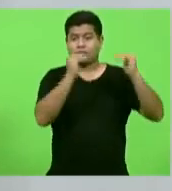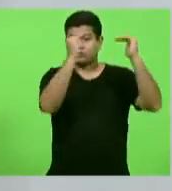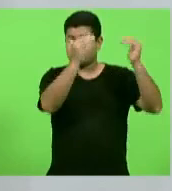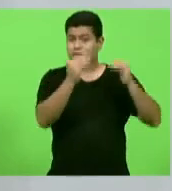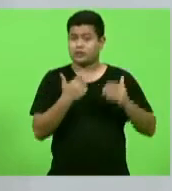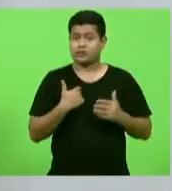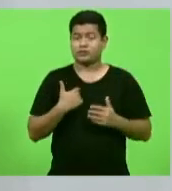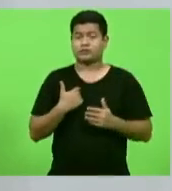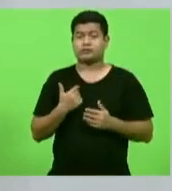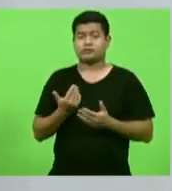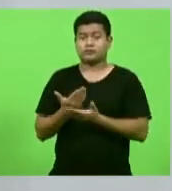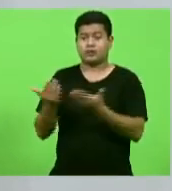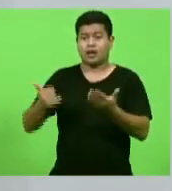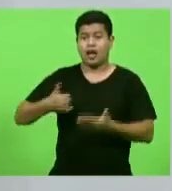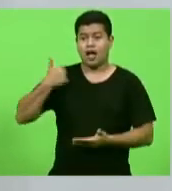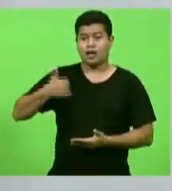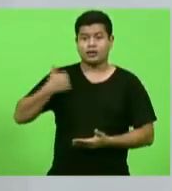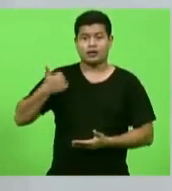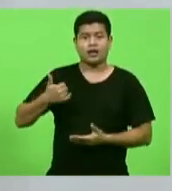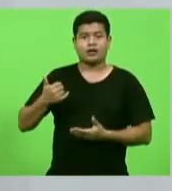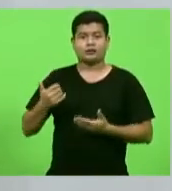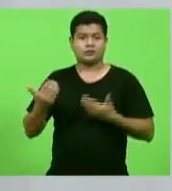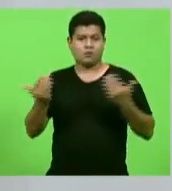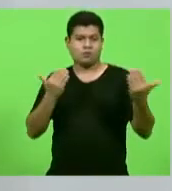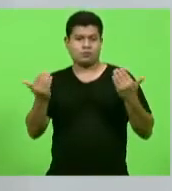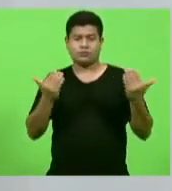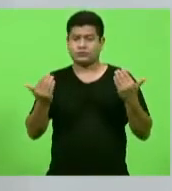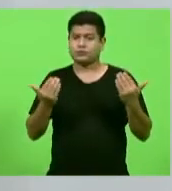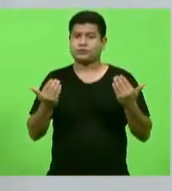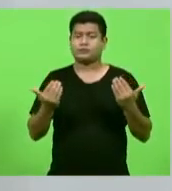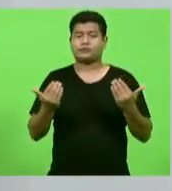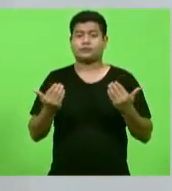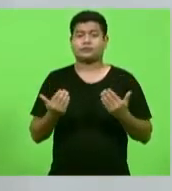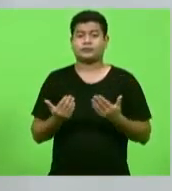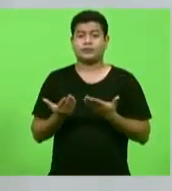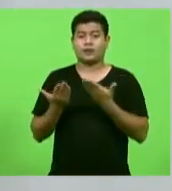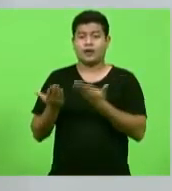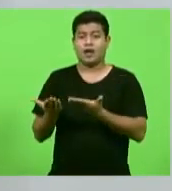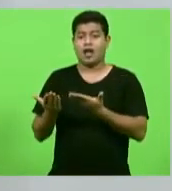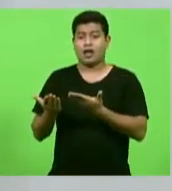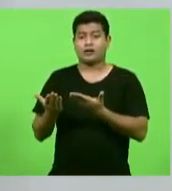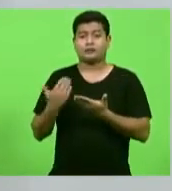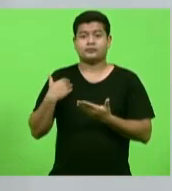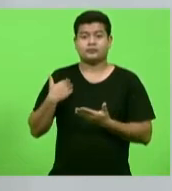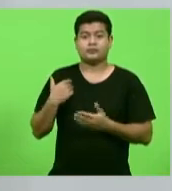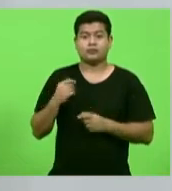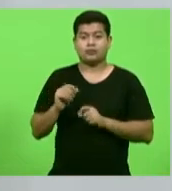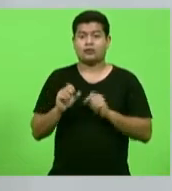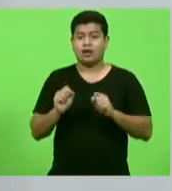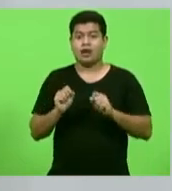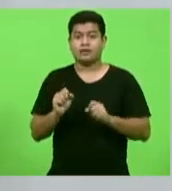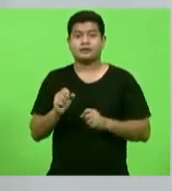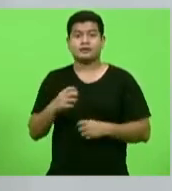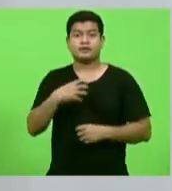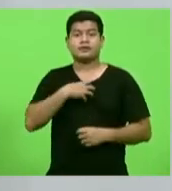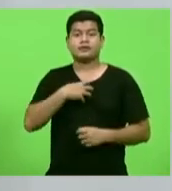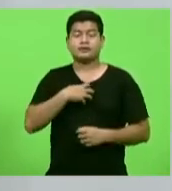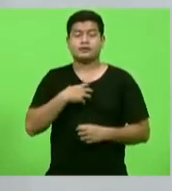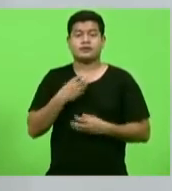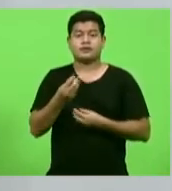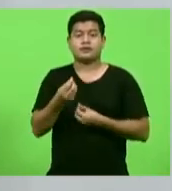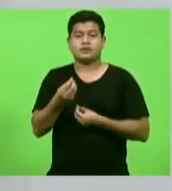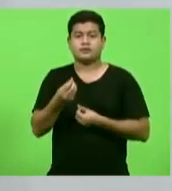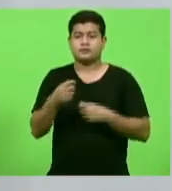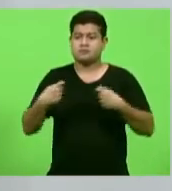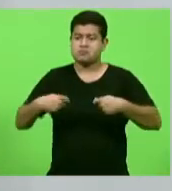a suscetibilidade das pessoas com síndrome de Down à Covid quatro vezes maior que uma pessoa sem Down.